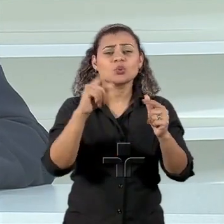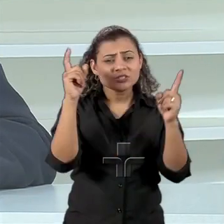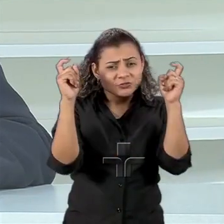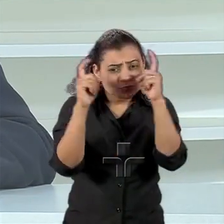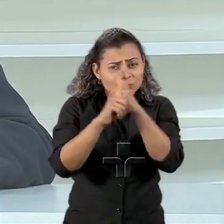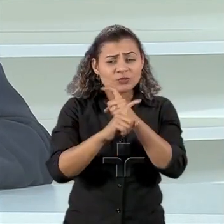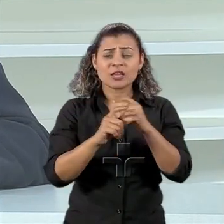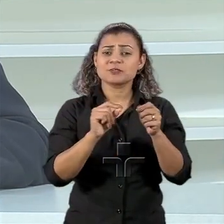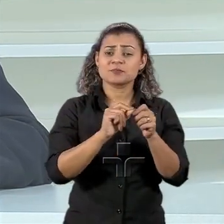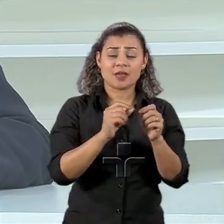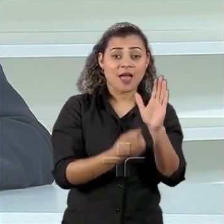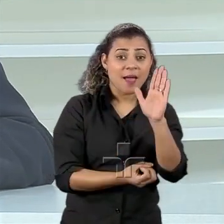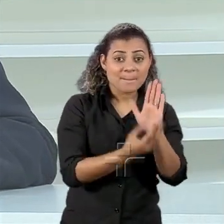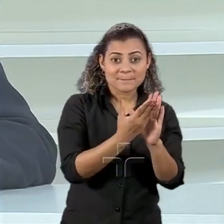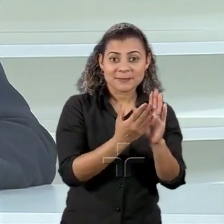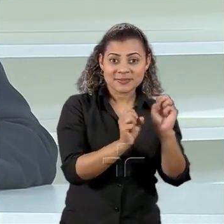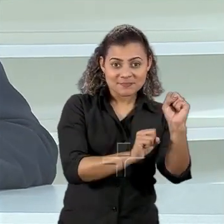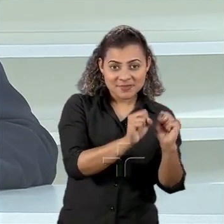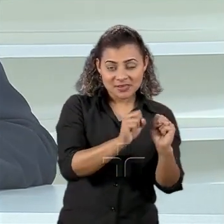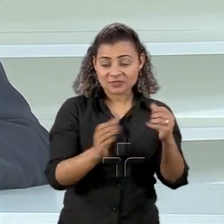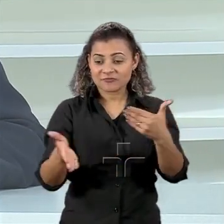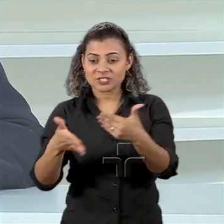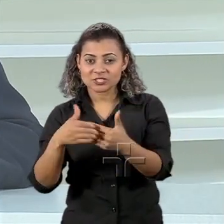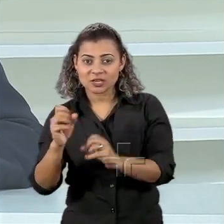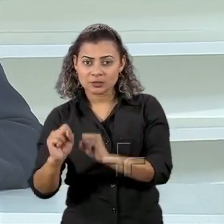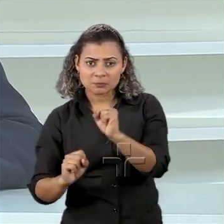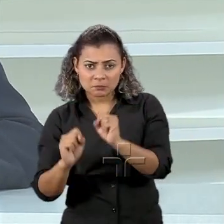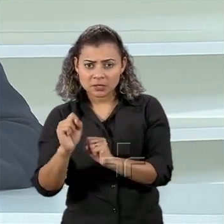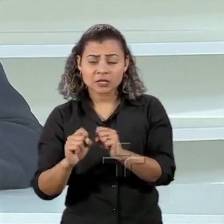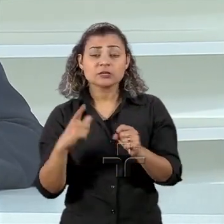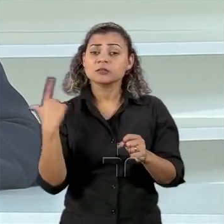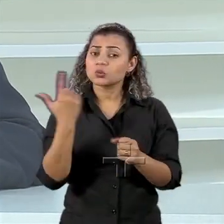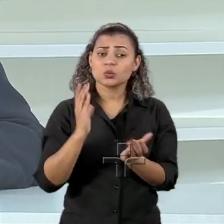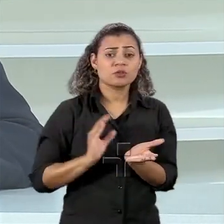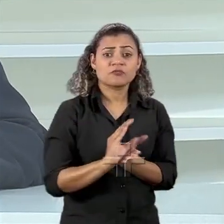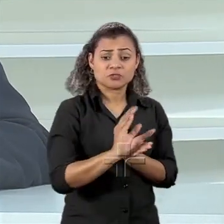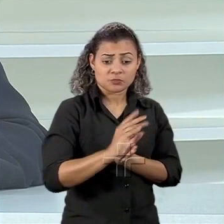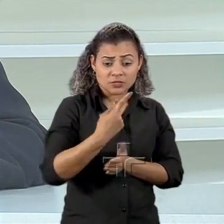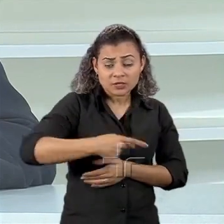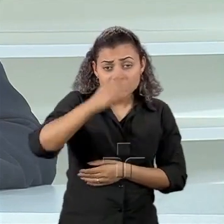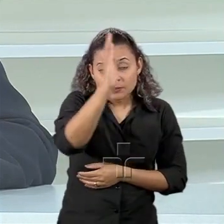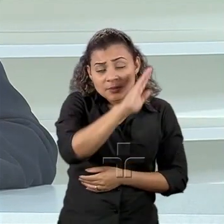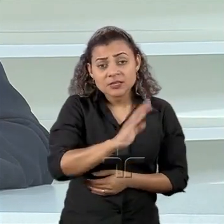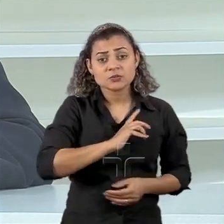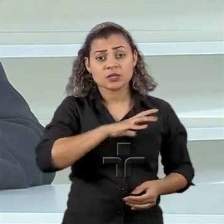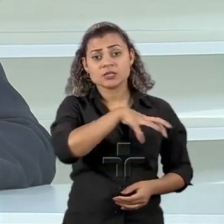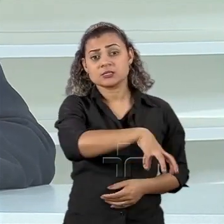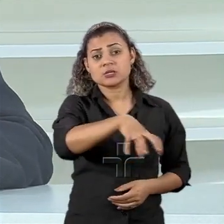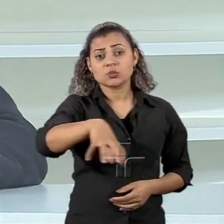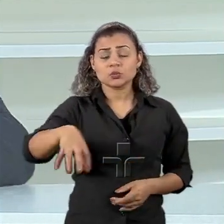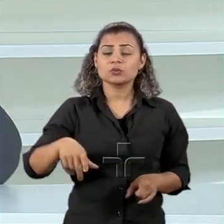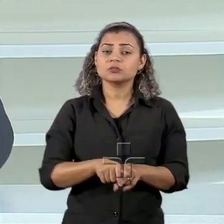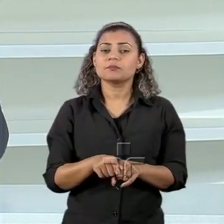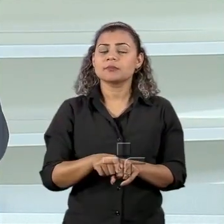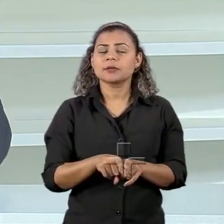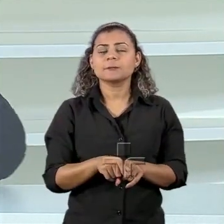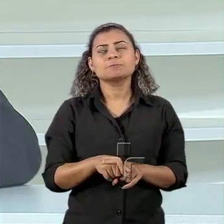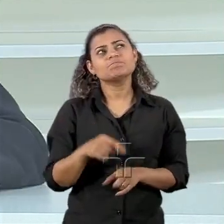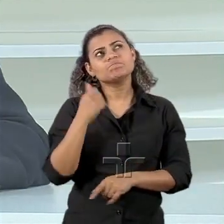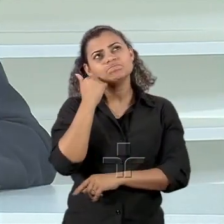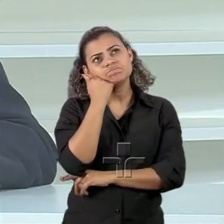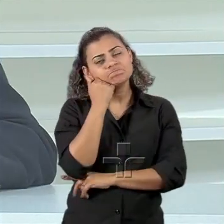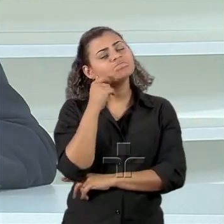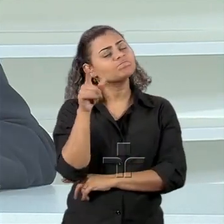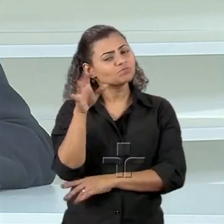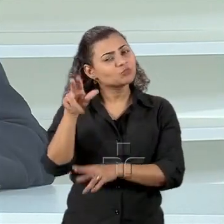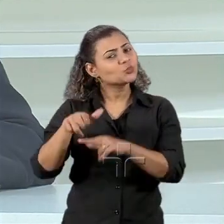a empresa, as restrições de investimento que existem aqui no Brasil ainda, em alguns setores, eu acho que era isso que ele